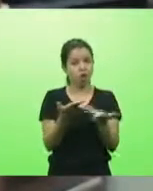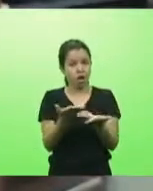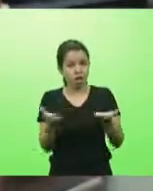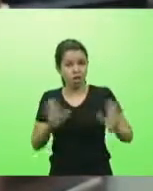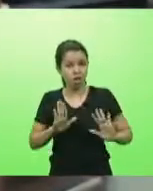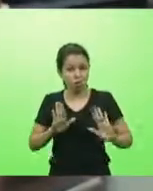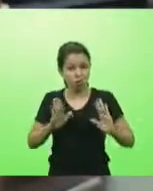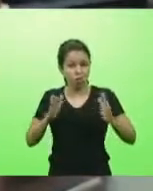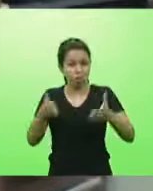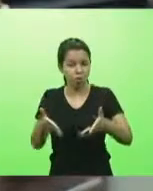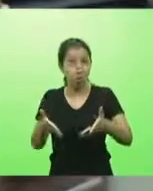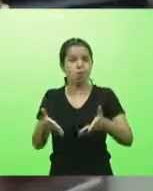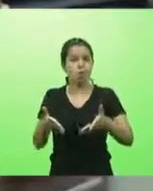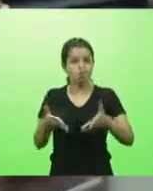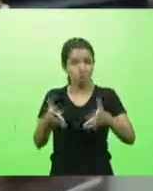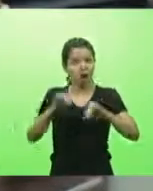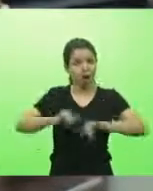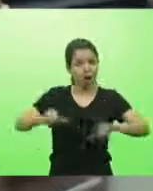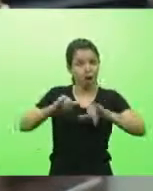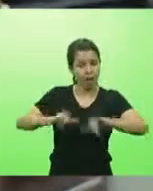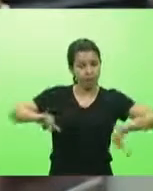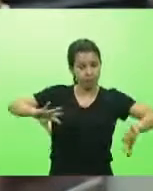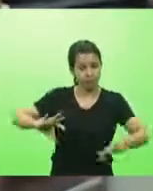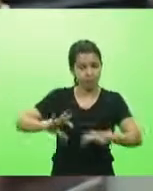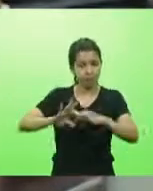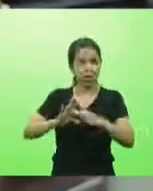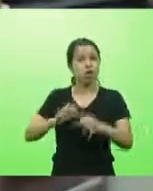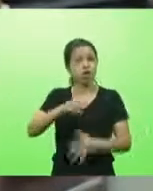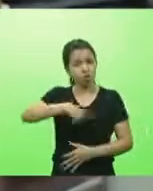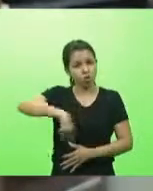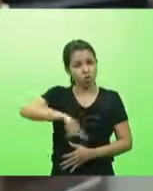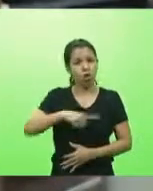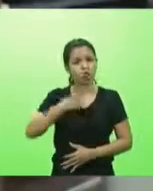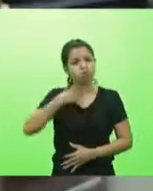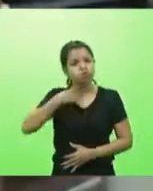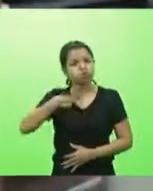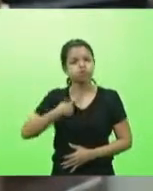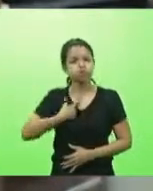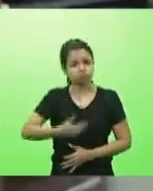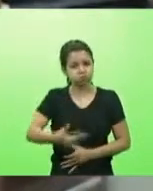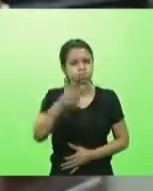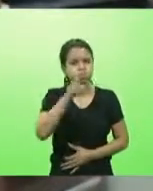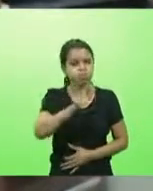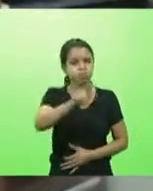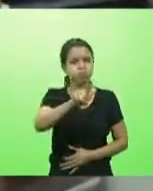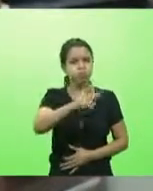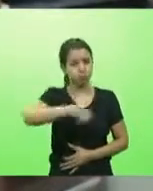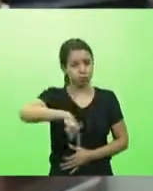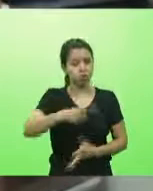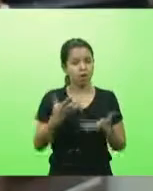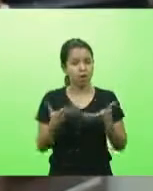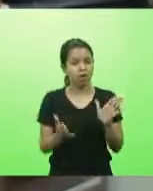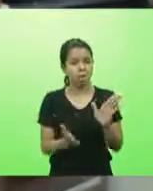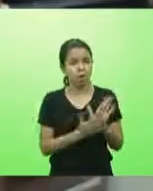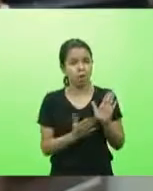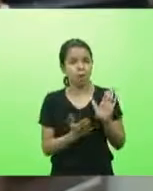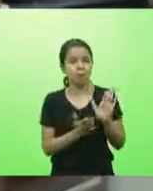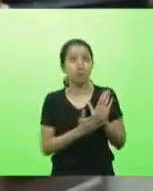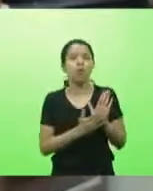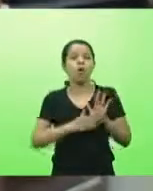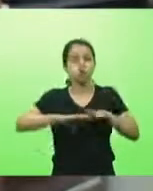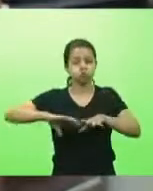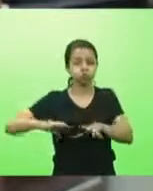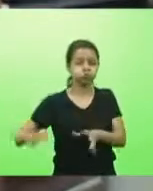nessa campanha e com vontade nós vamos conseguir. Nós queremos propor uma força tarefa. Pedimos